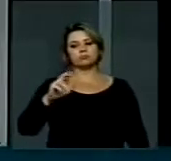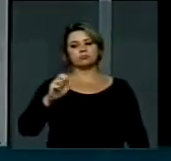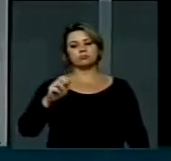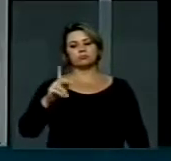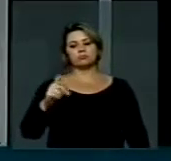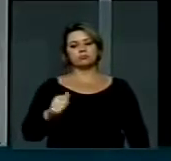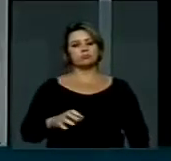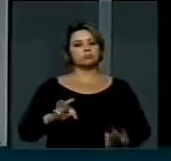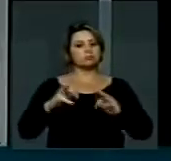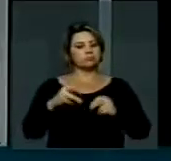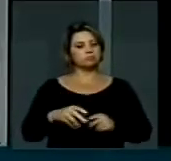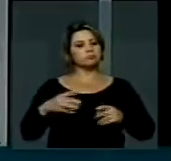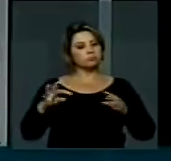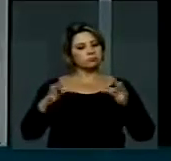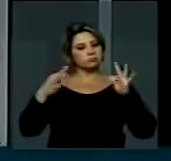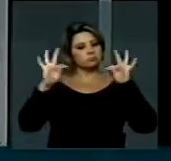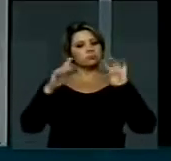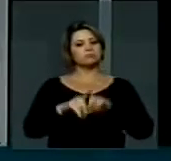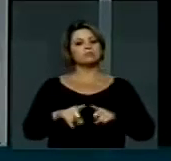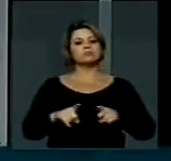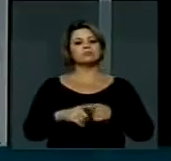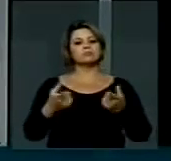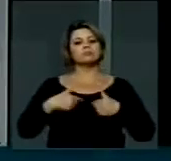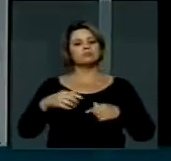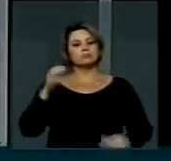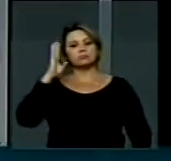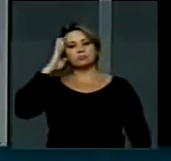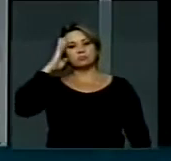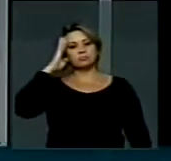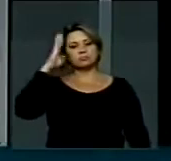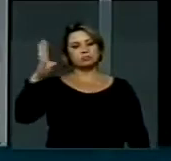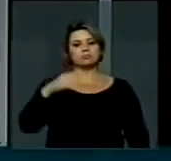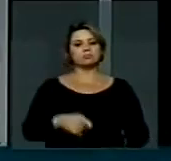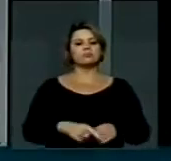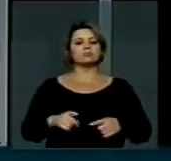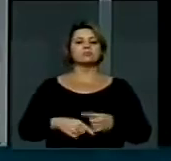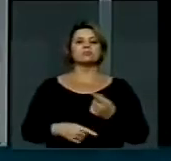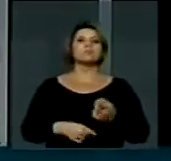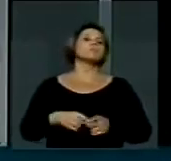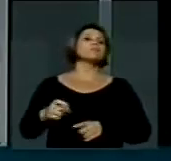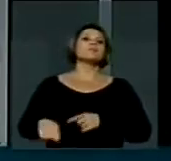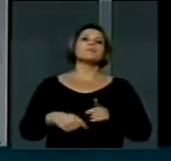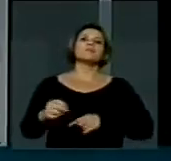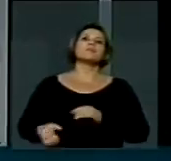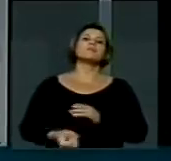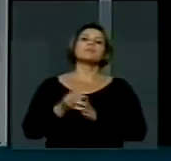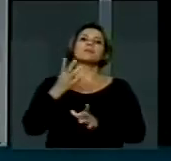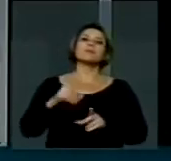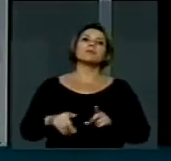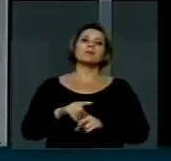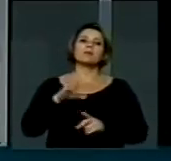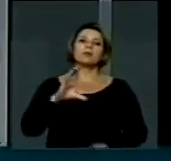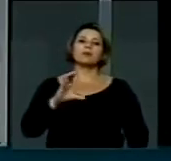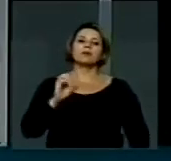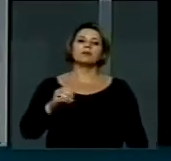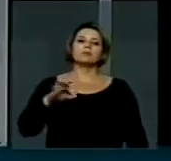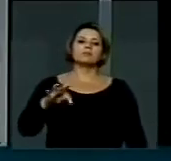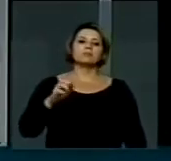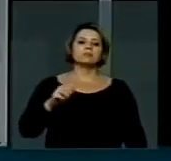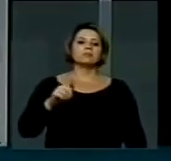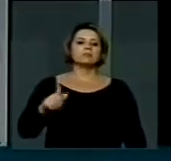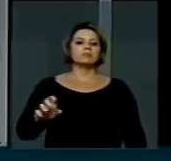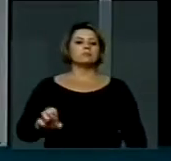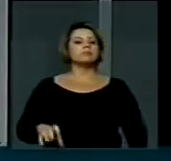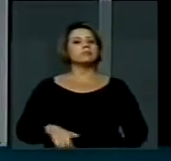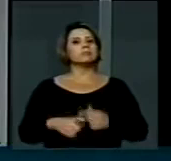tecnologia, os agricultores, principalmente da agricultura familiar, lá estava a CONTAG, estava o ITERP e tantos